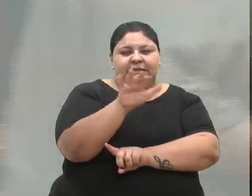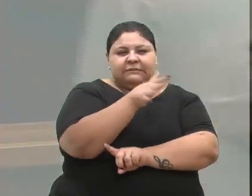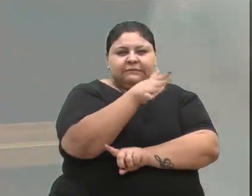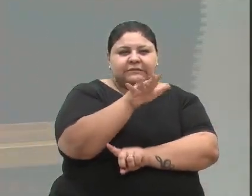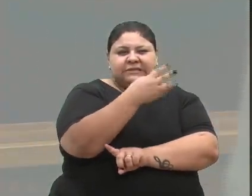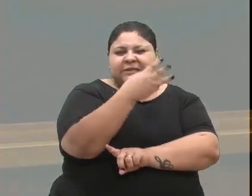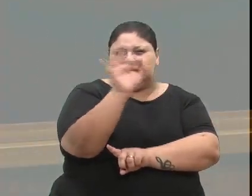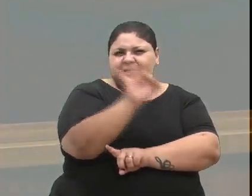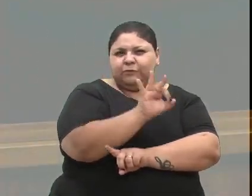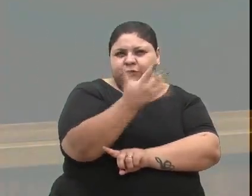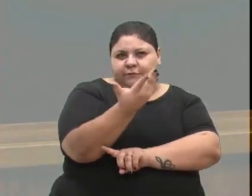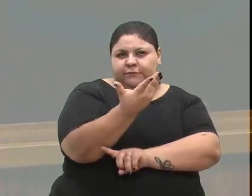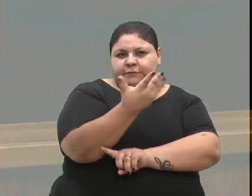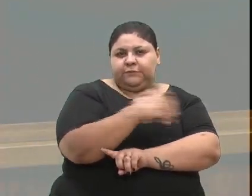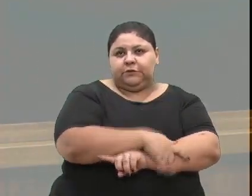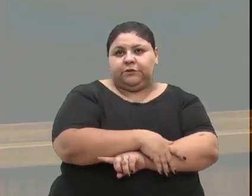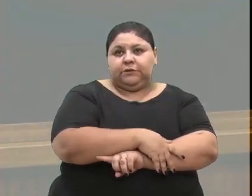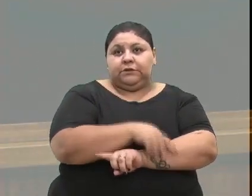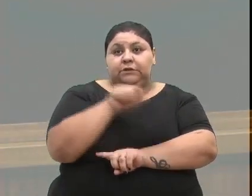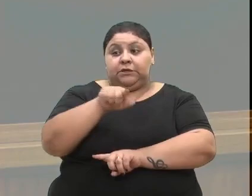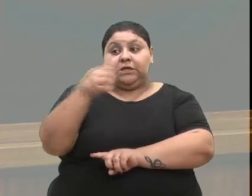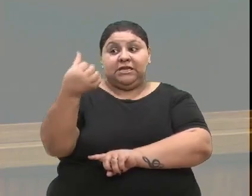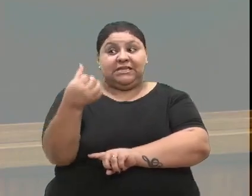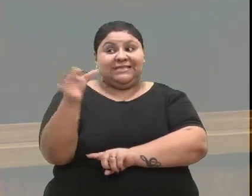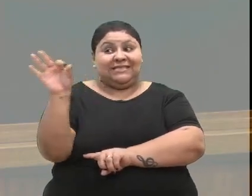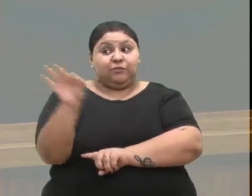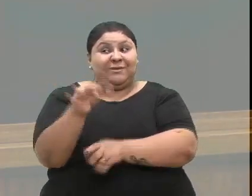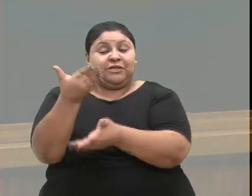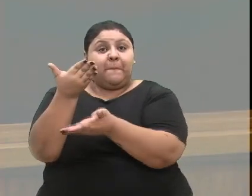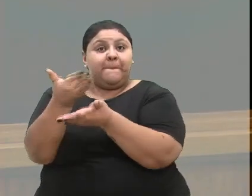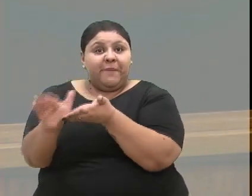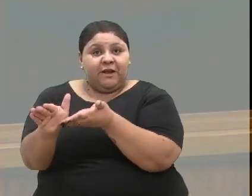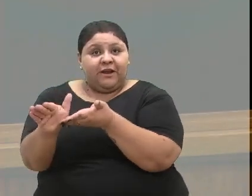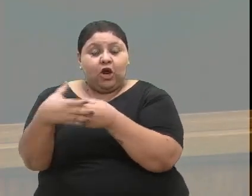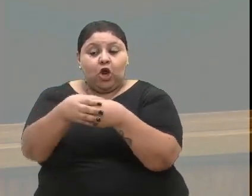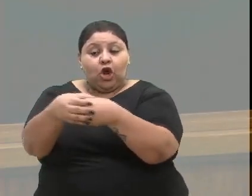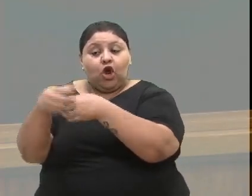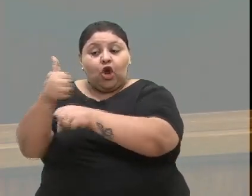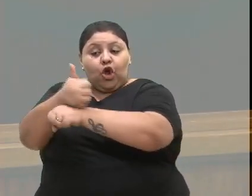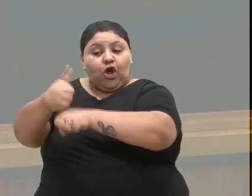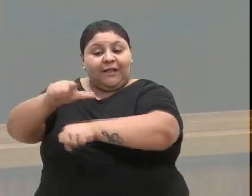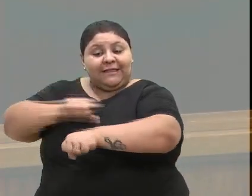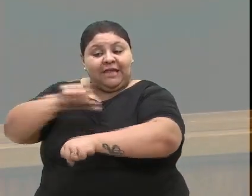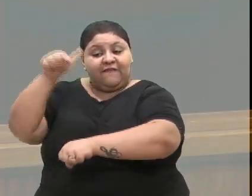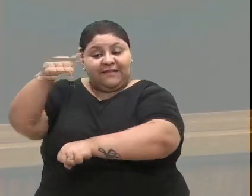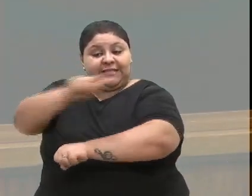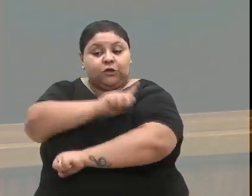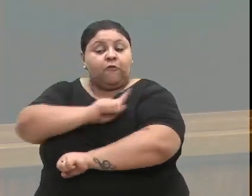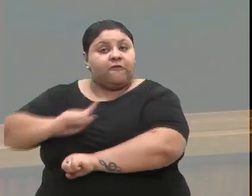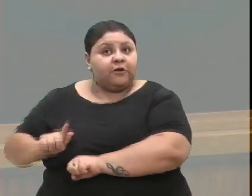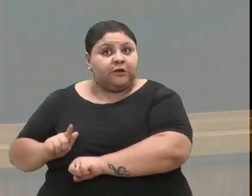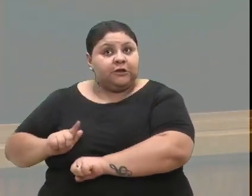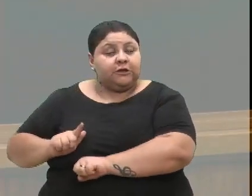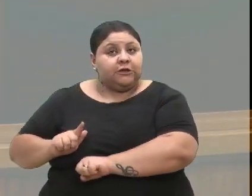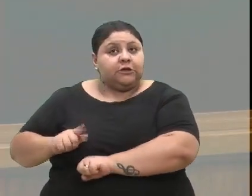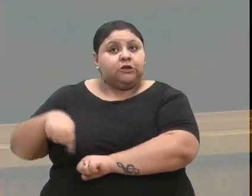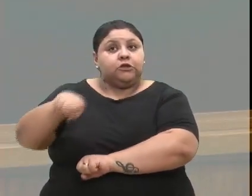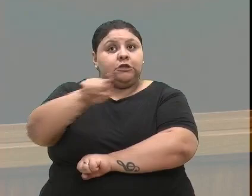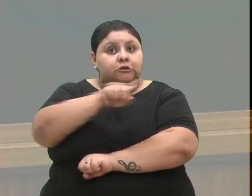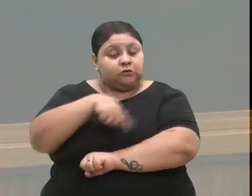3%. Então, desses 6% de perda que a categoria teve nesse governo, nós